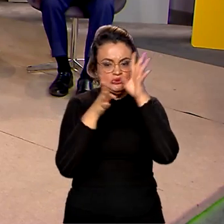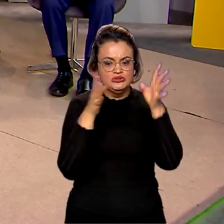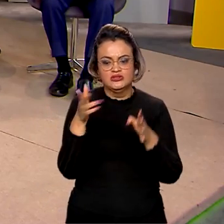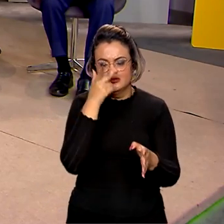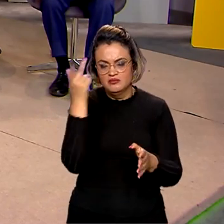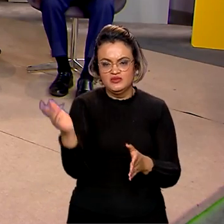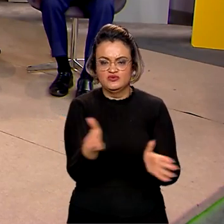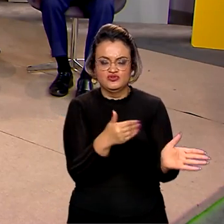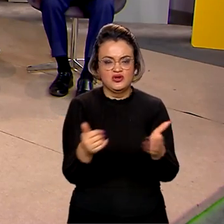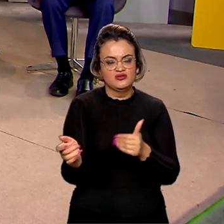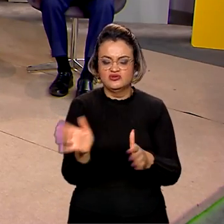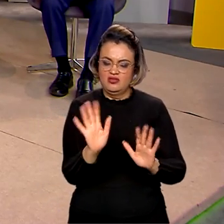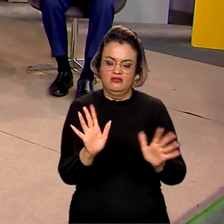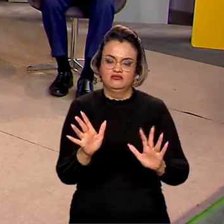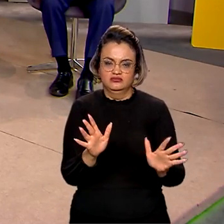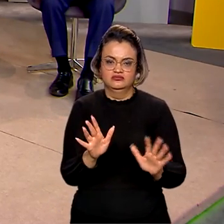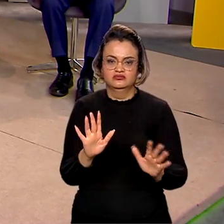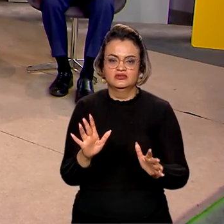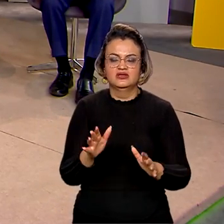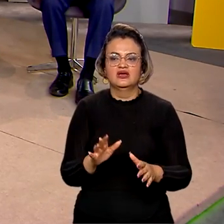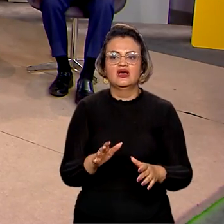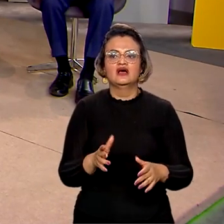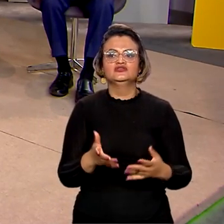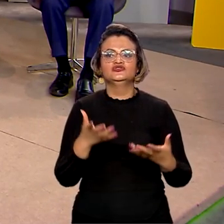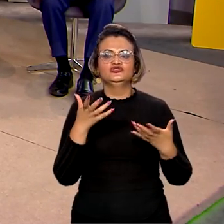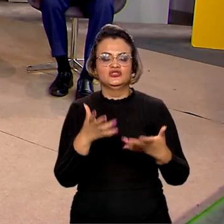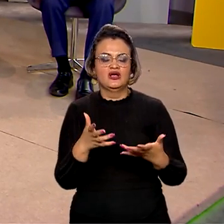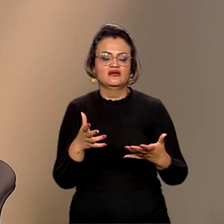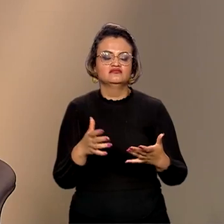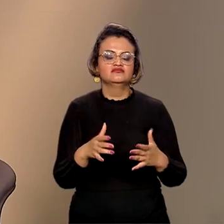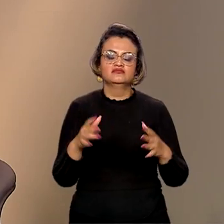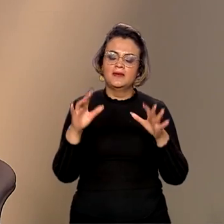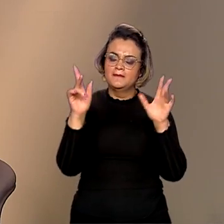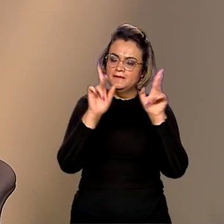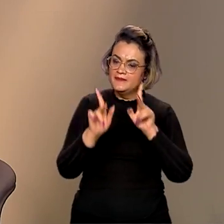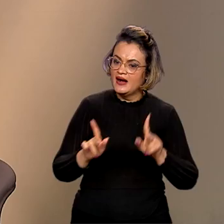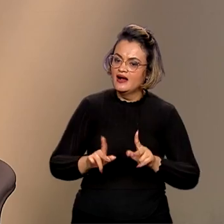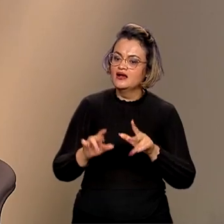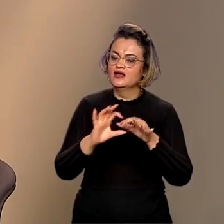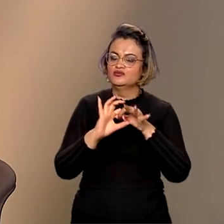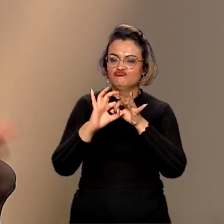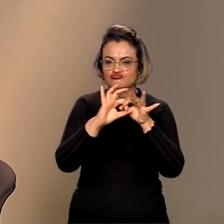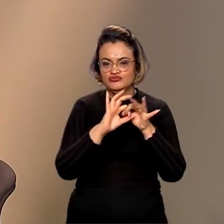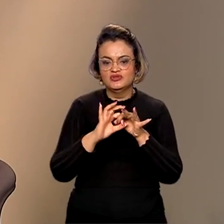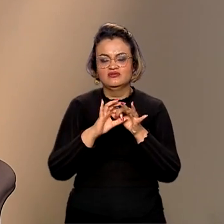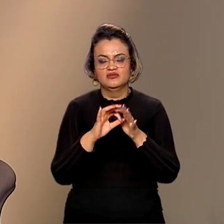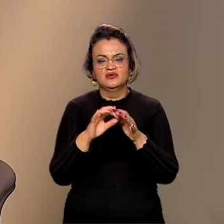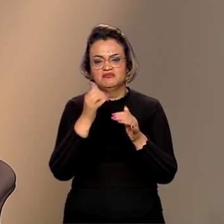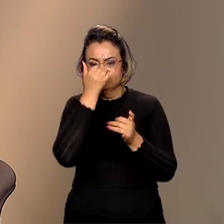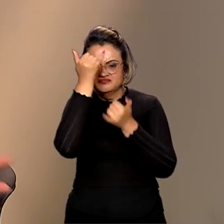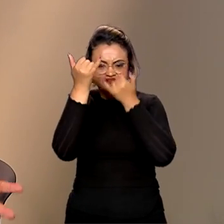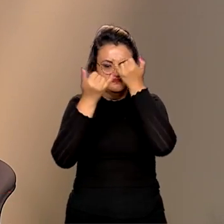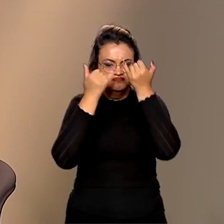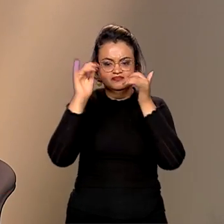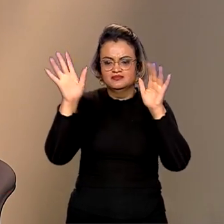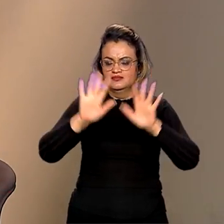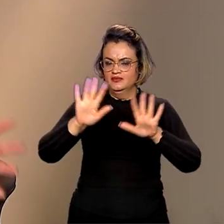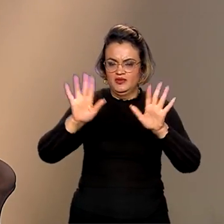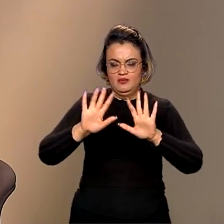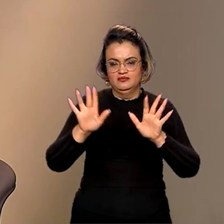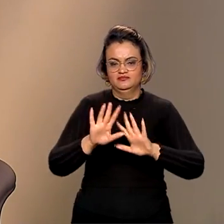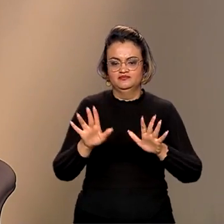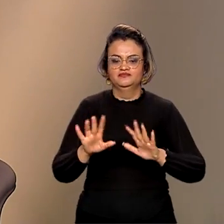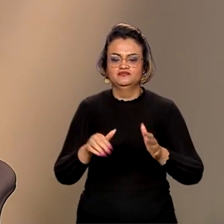provocando maiores conflitos. A gente quer fazer, né, na maior harmonia possível, né, evitando desgaste, conflito e